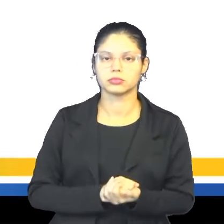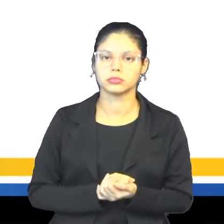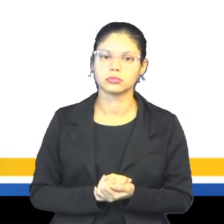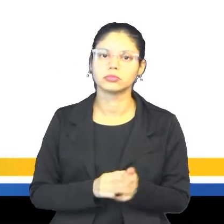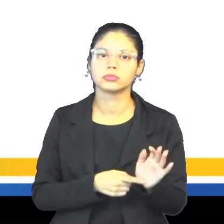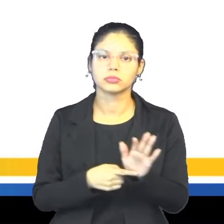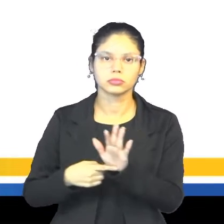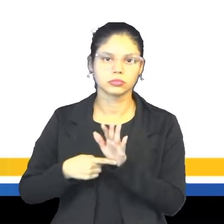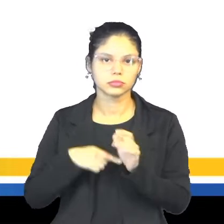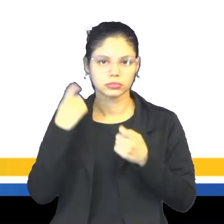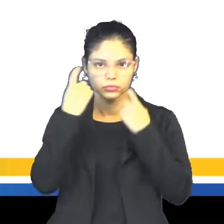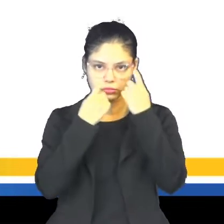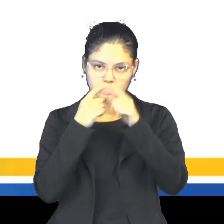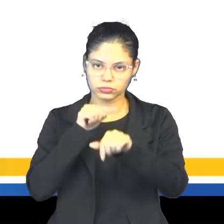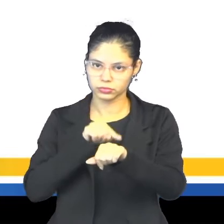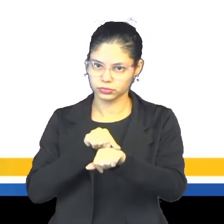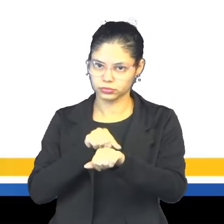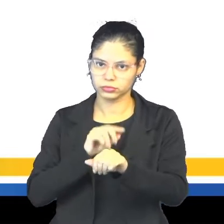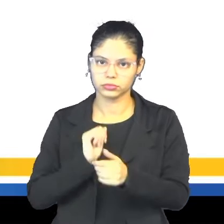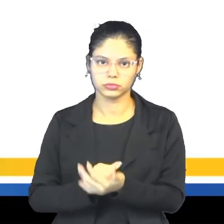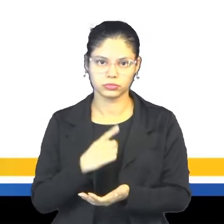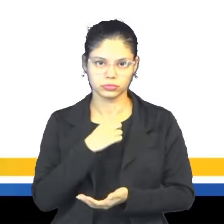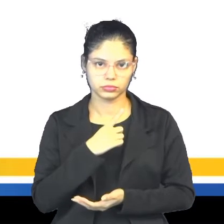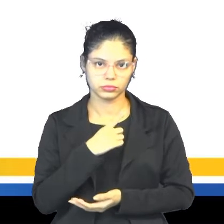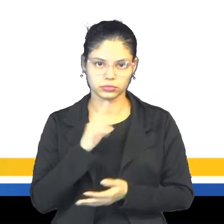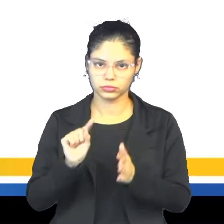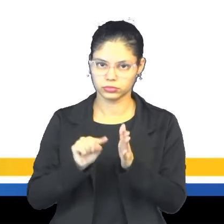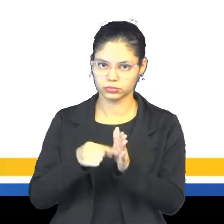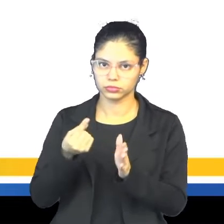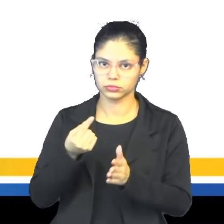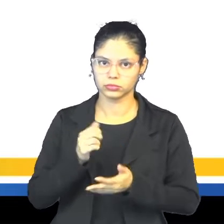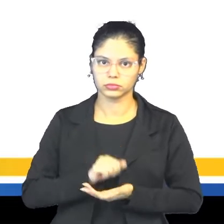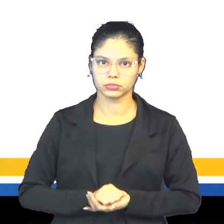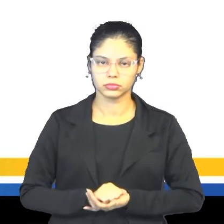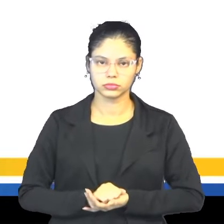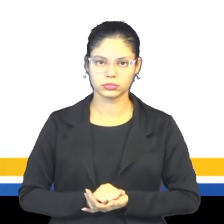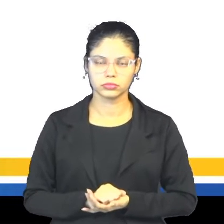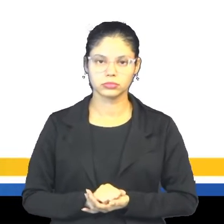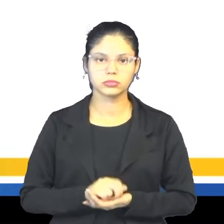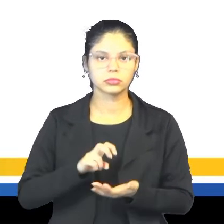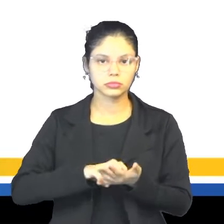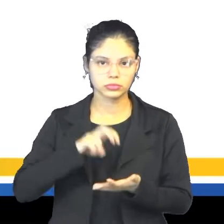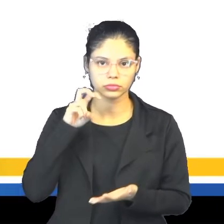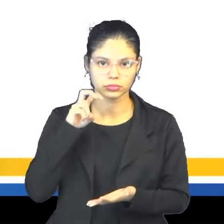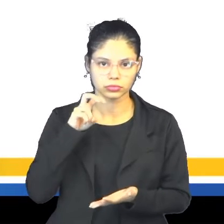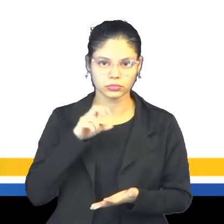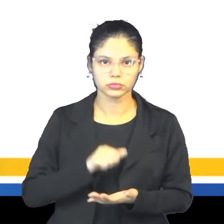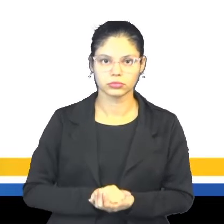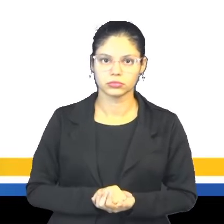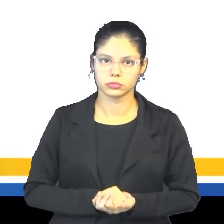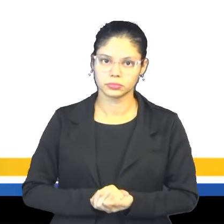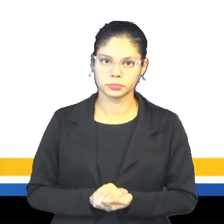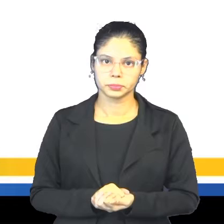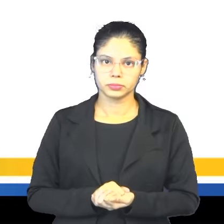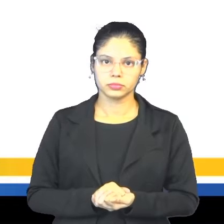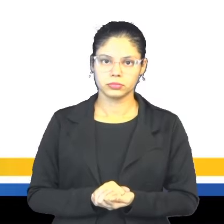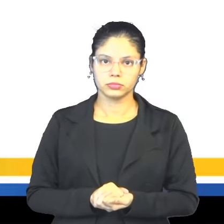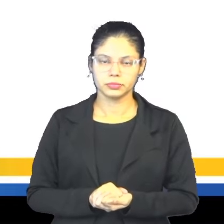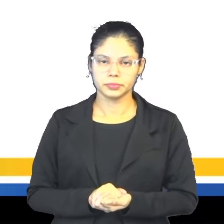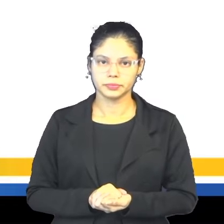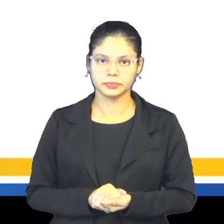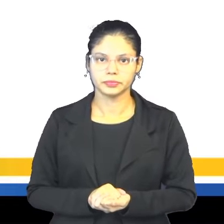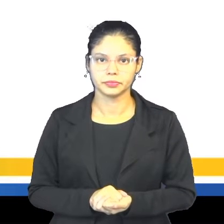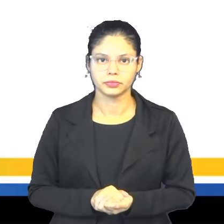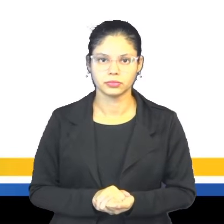indicar expressões de tempo. Nós temos ali a primeira, in the morning, que significa de manhã. A